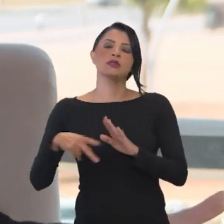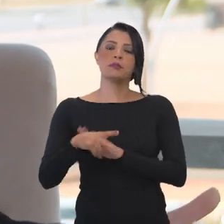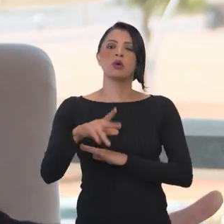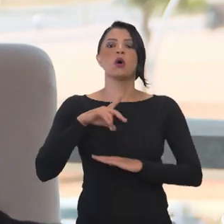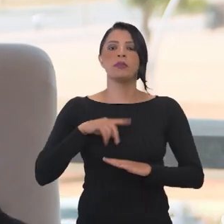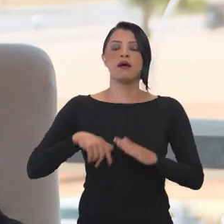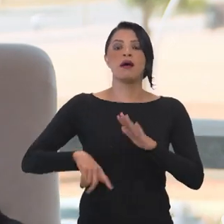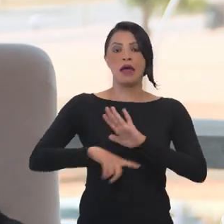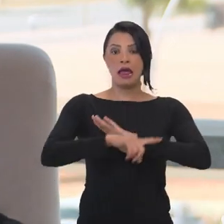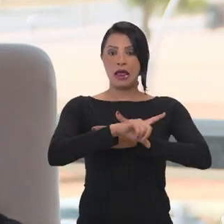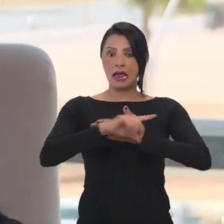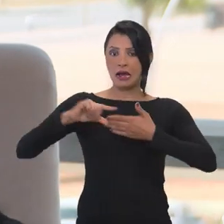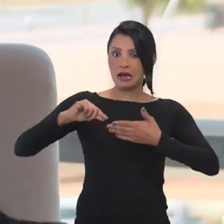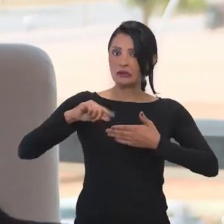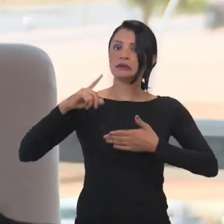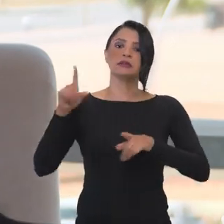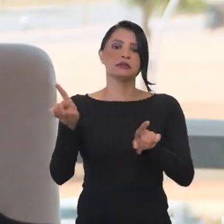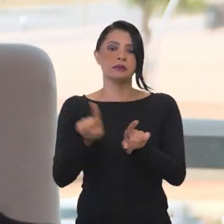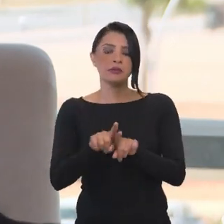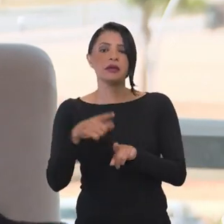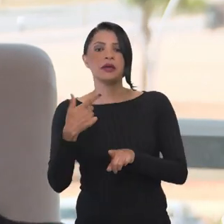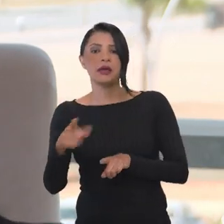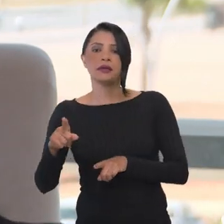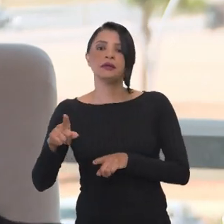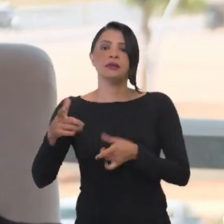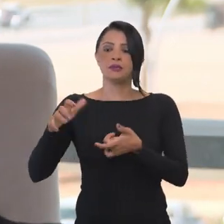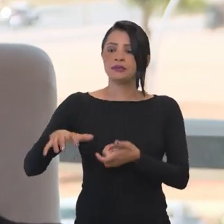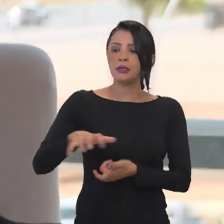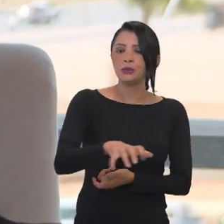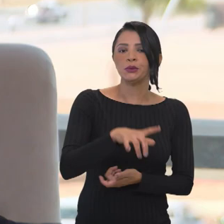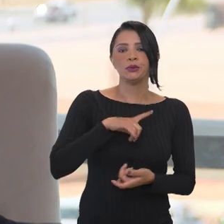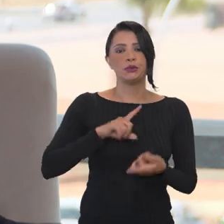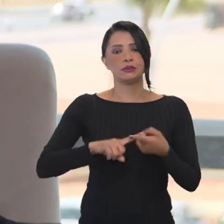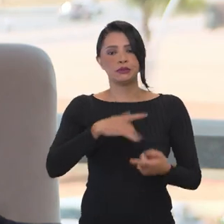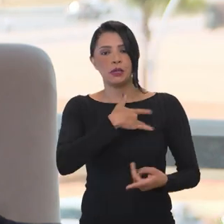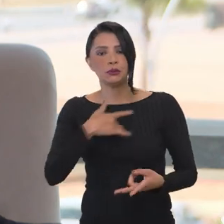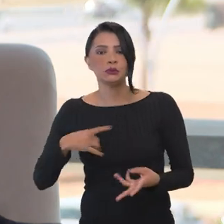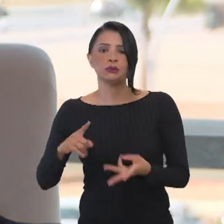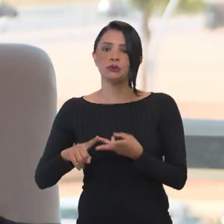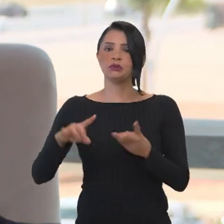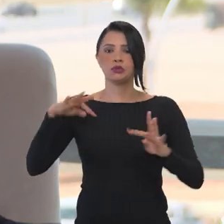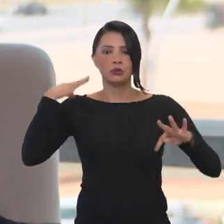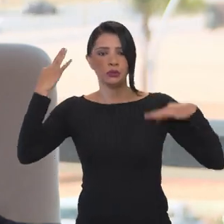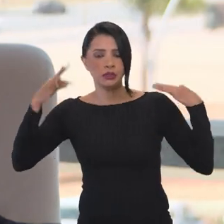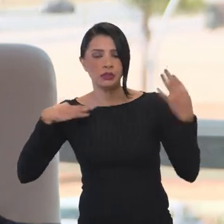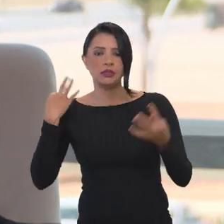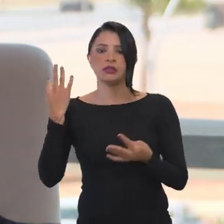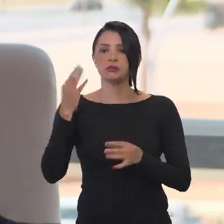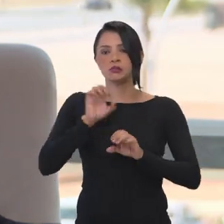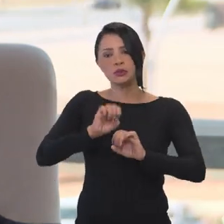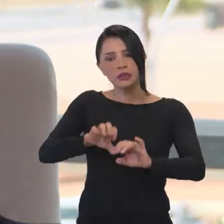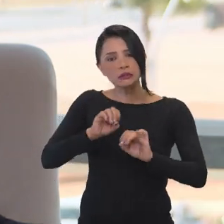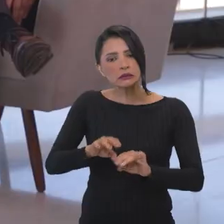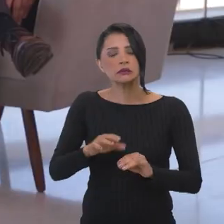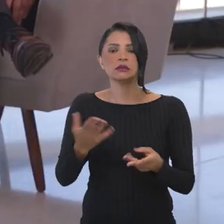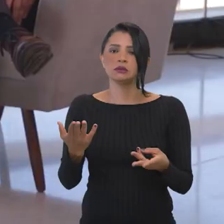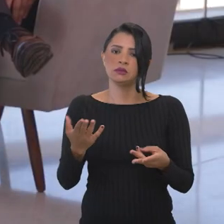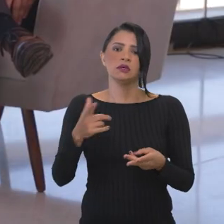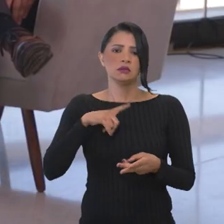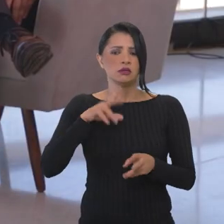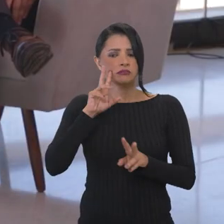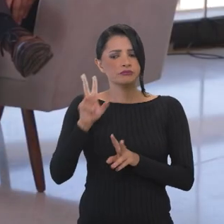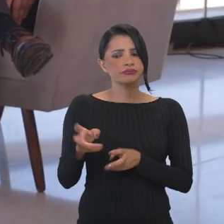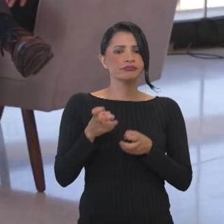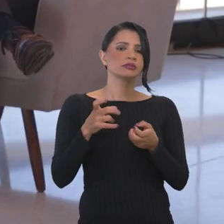própria Casa Civil, e ministérios setoriais, com a estratégia de equipamento de saúde, com o Ministério do Turismo, às vezes, o Ministério da Educação também. Então,